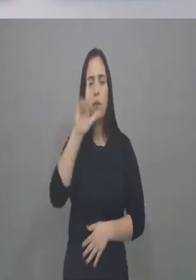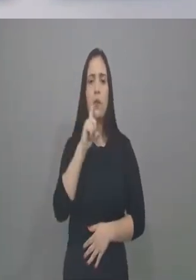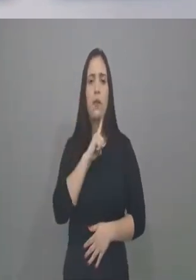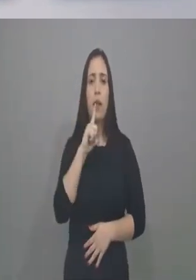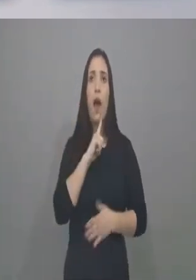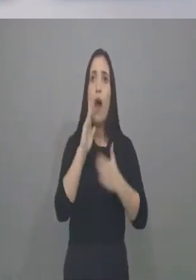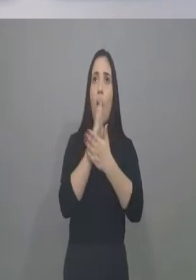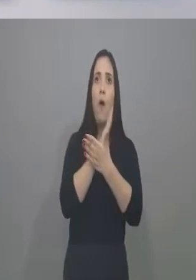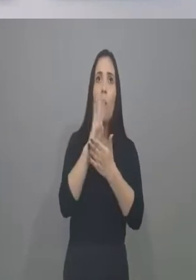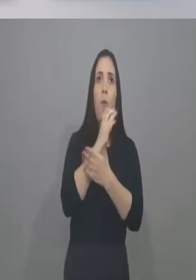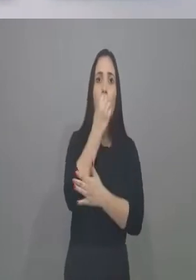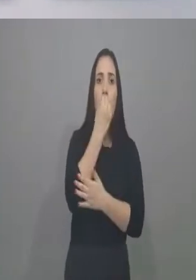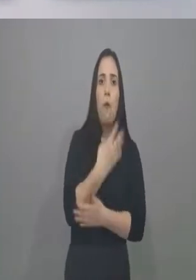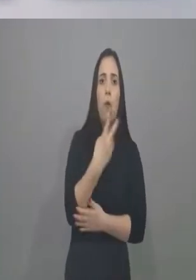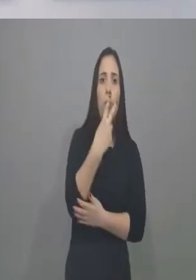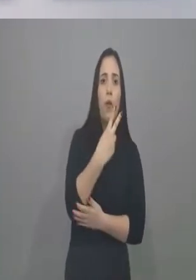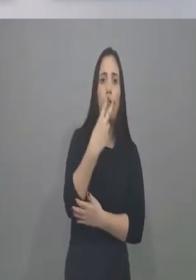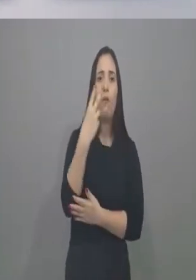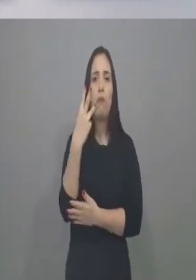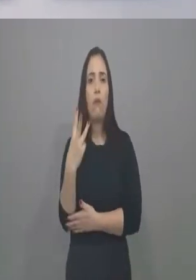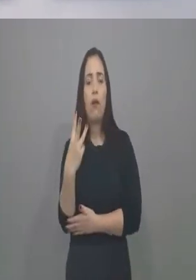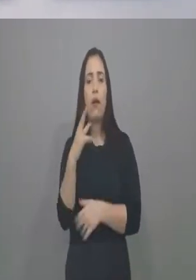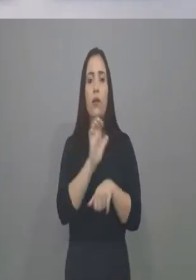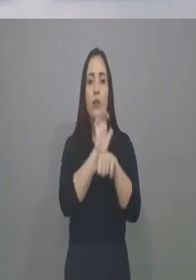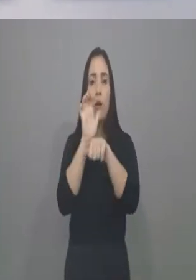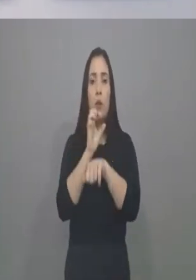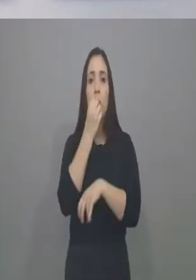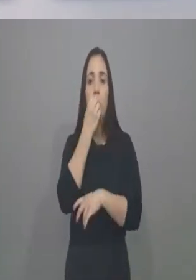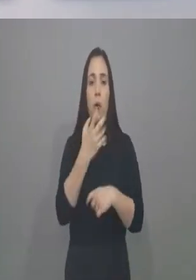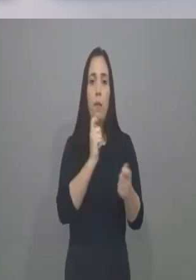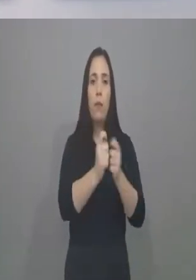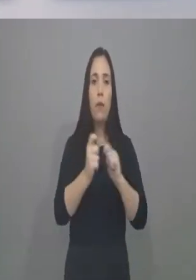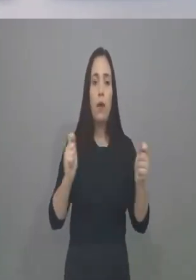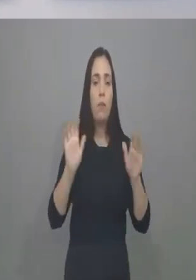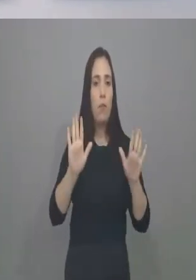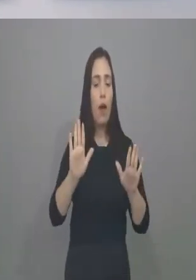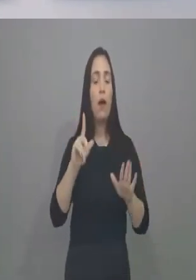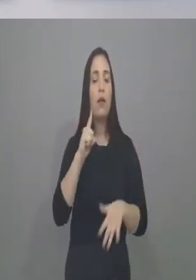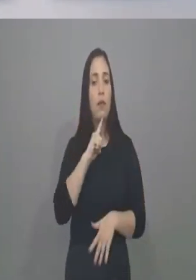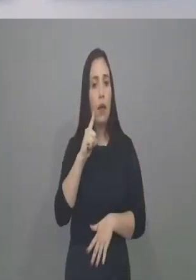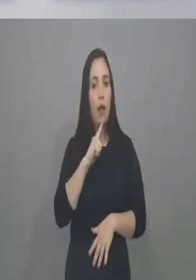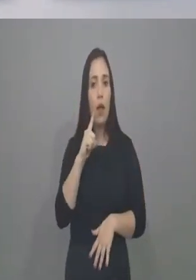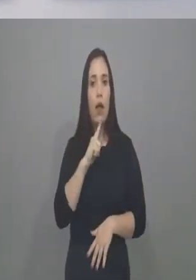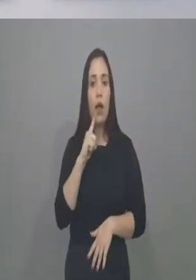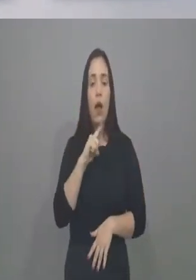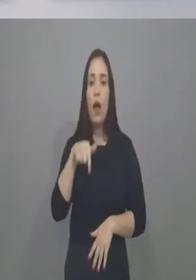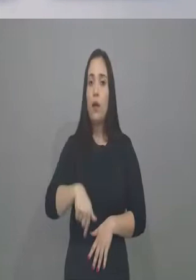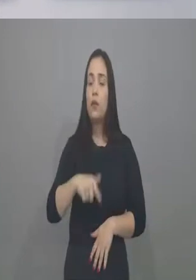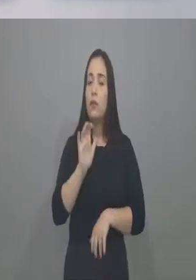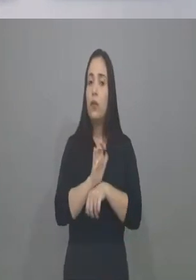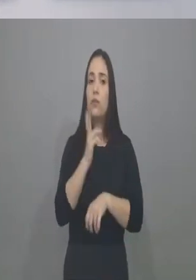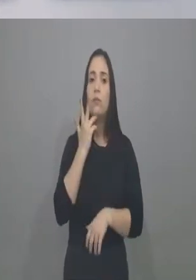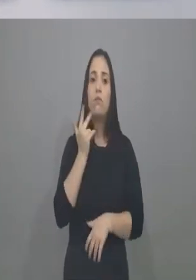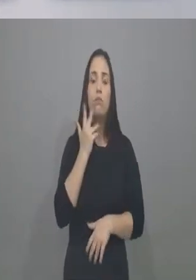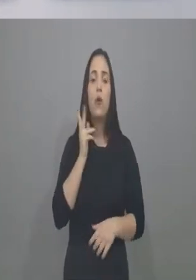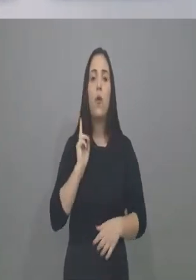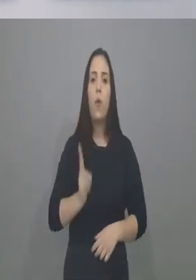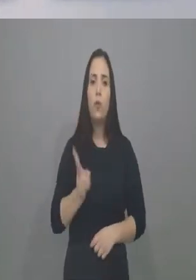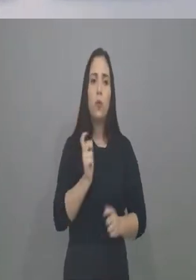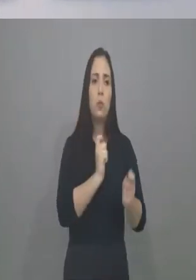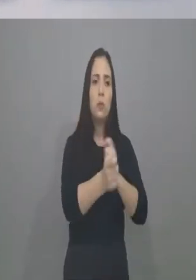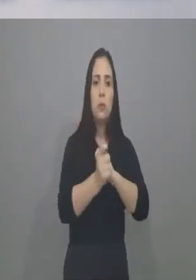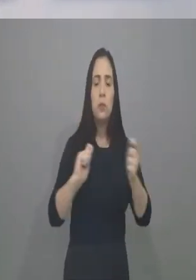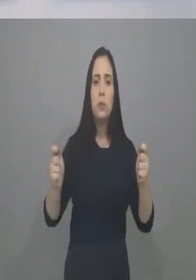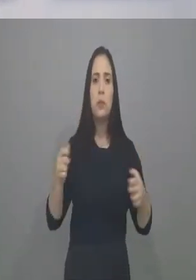três que estão em situação relativamente boa, mas o Estado do Ceará é o Estado que fez a sua